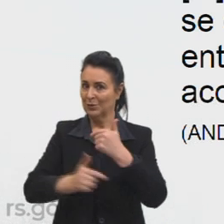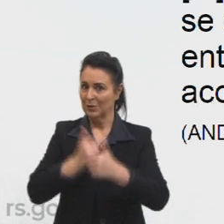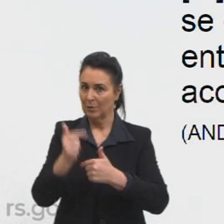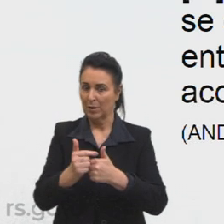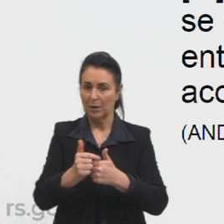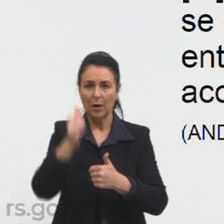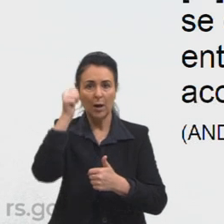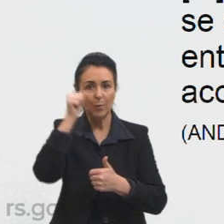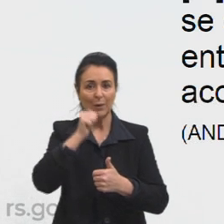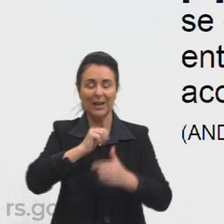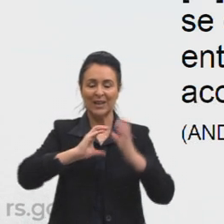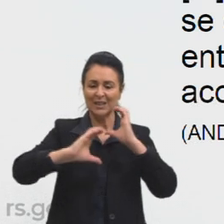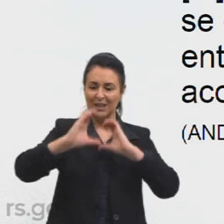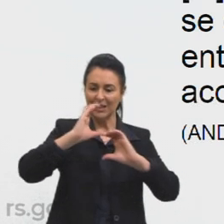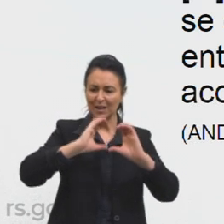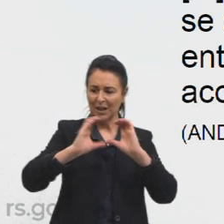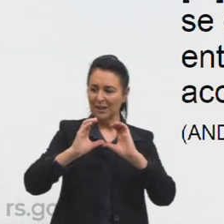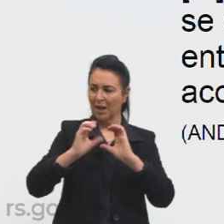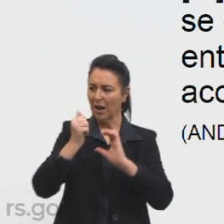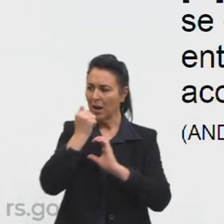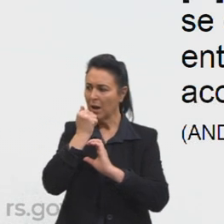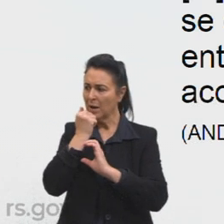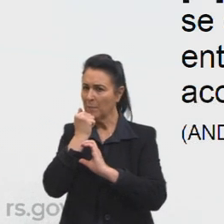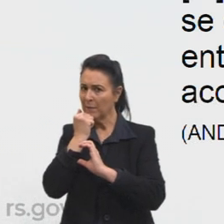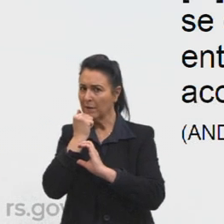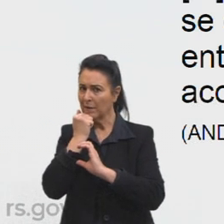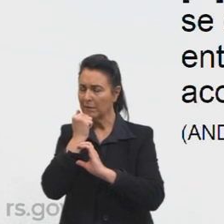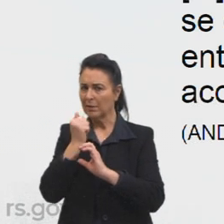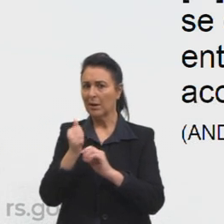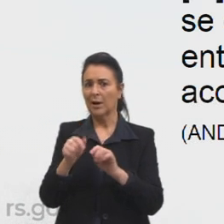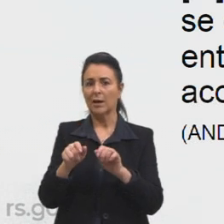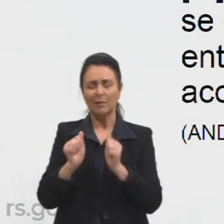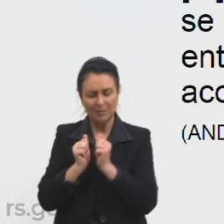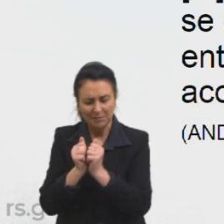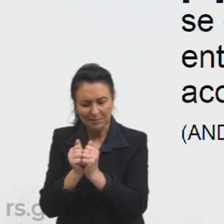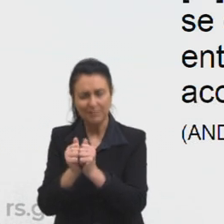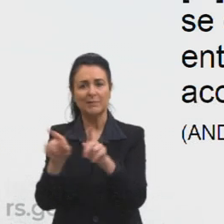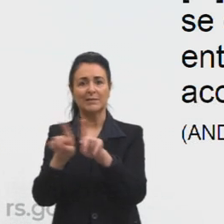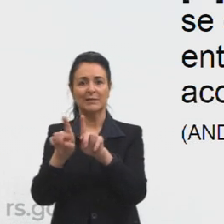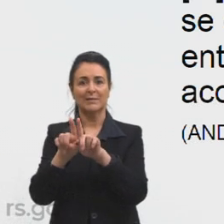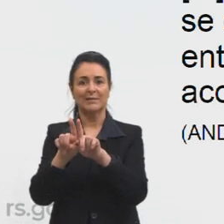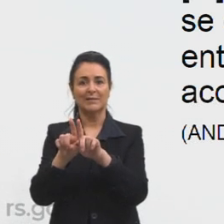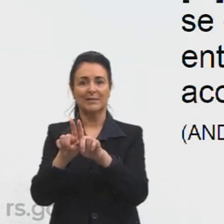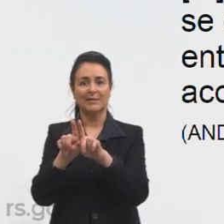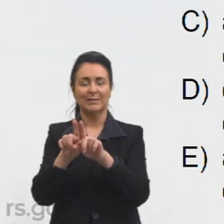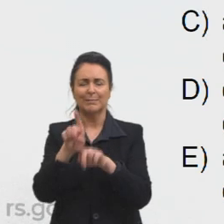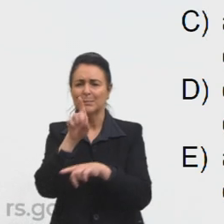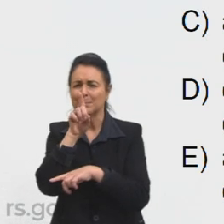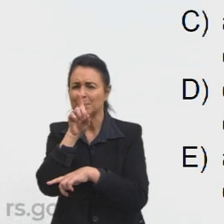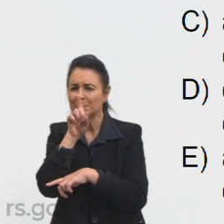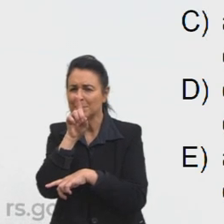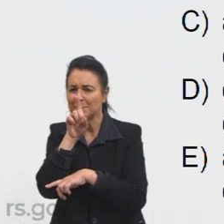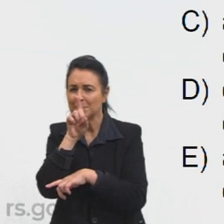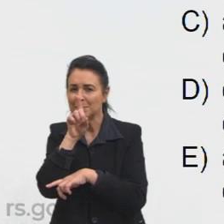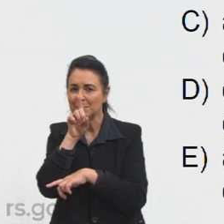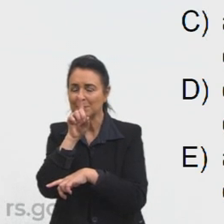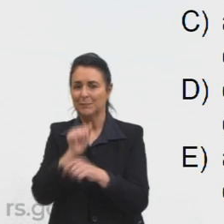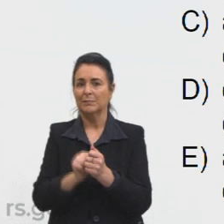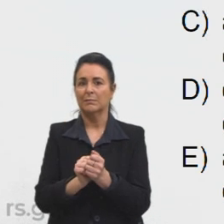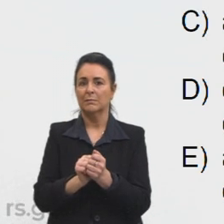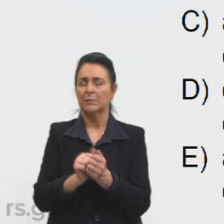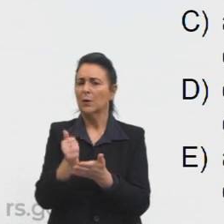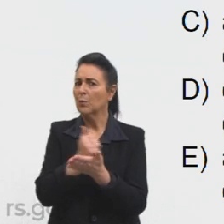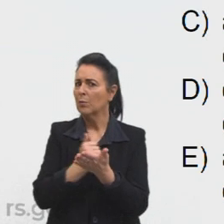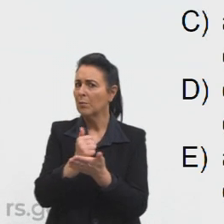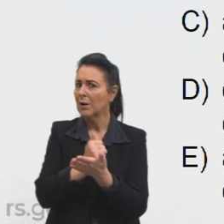entoa uma canção percebe-se que a nova pedra a acompanha em surdina com base